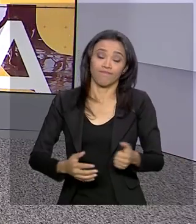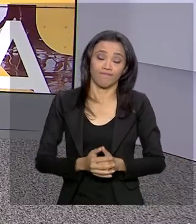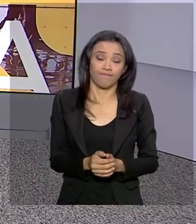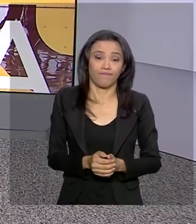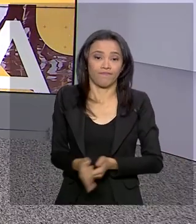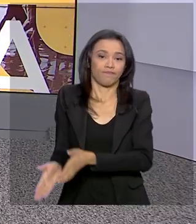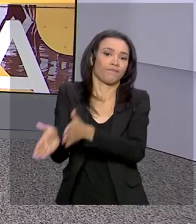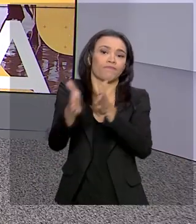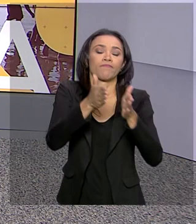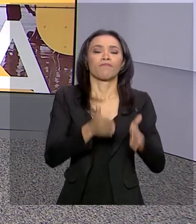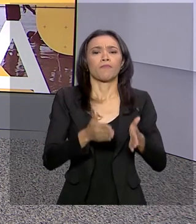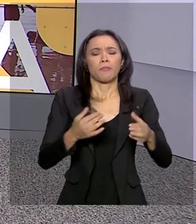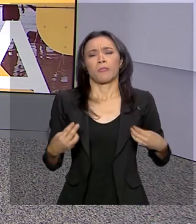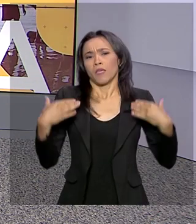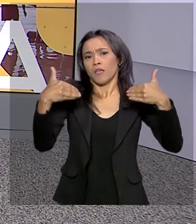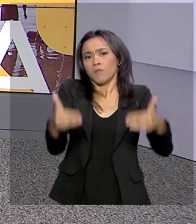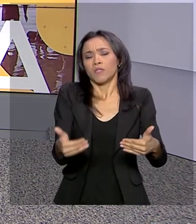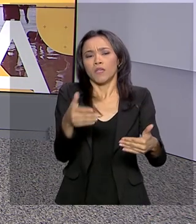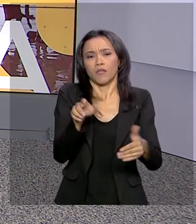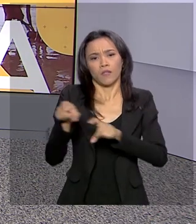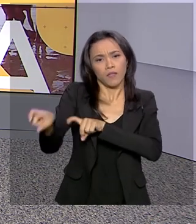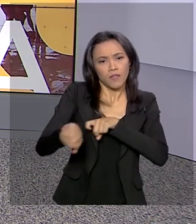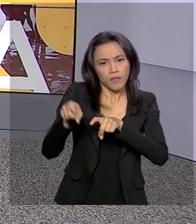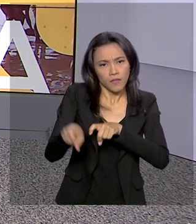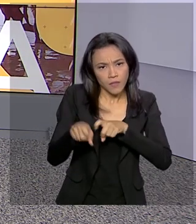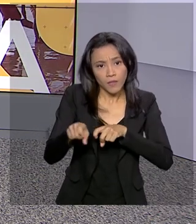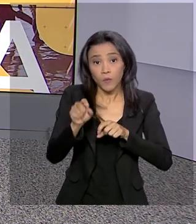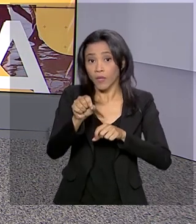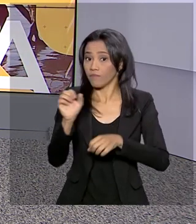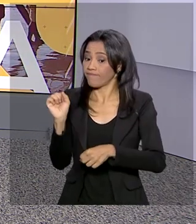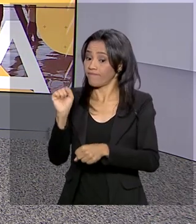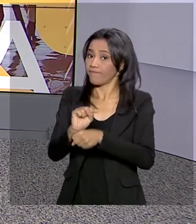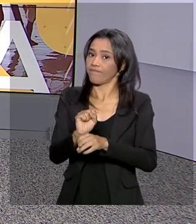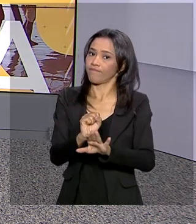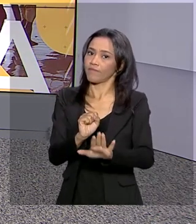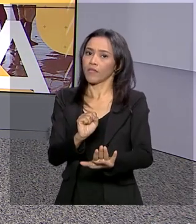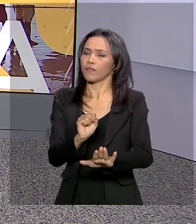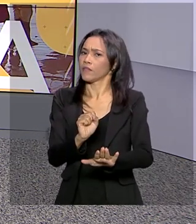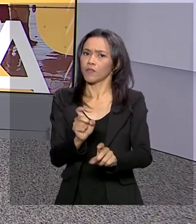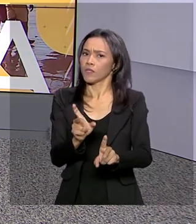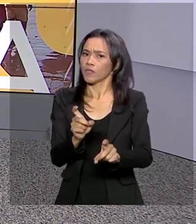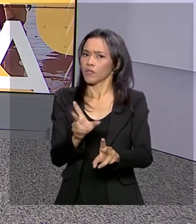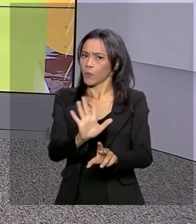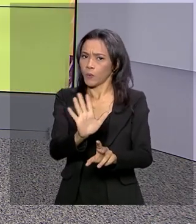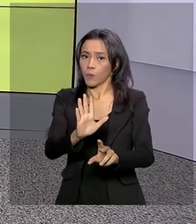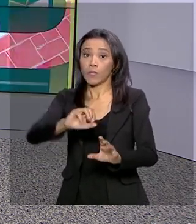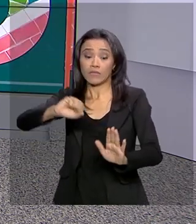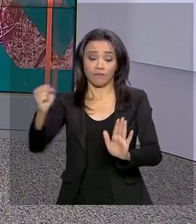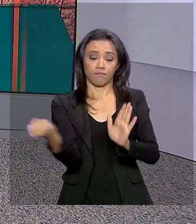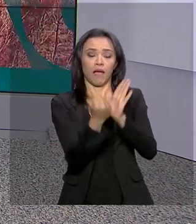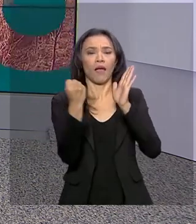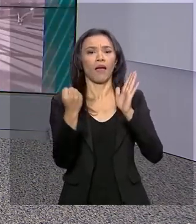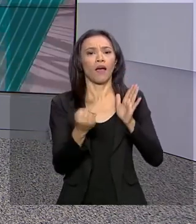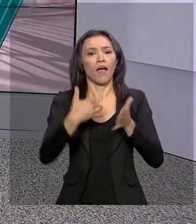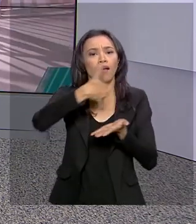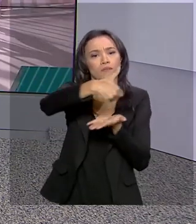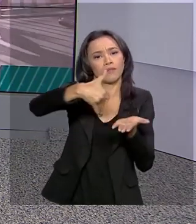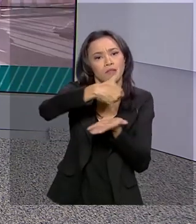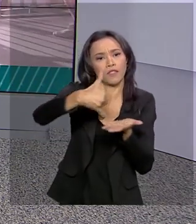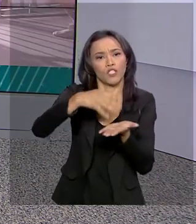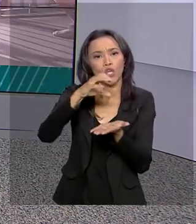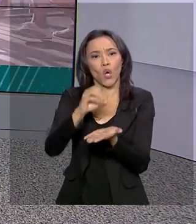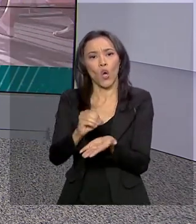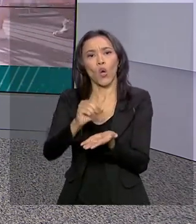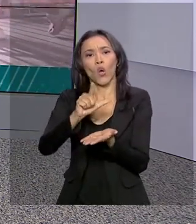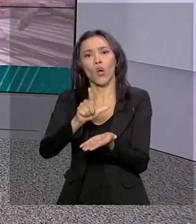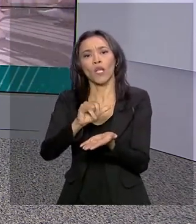E o Ministério da Agricultura suspendeu a comercialização de mais de 30 marcas de azeites de oliva por terem